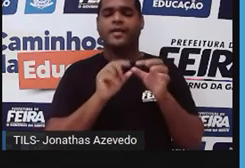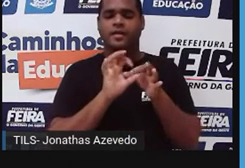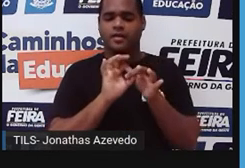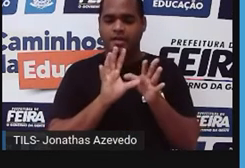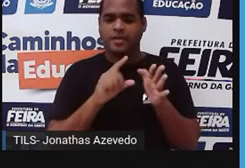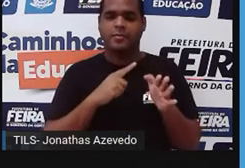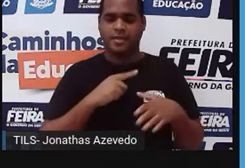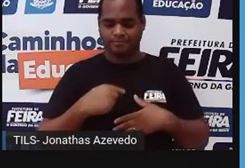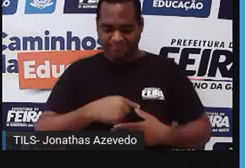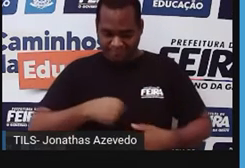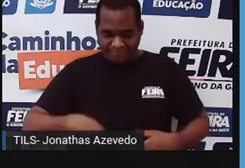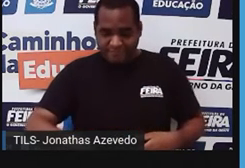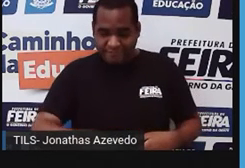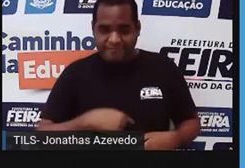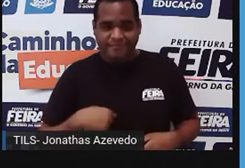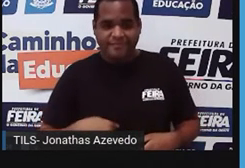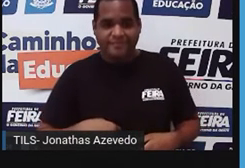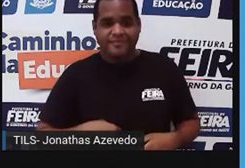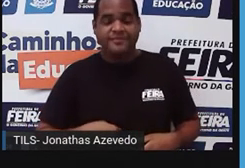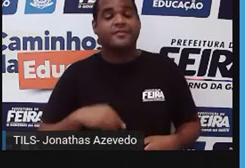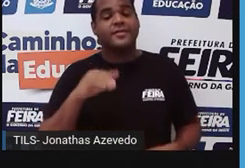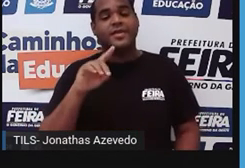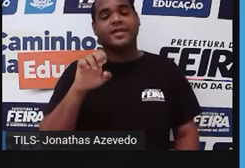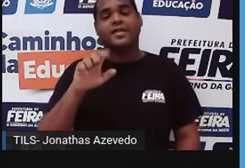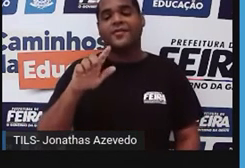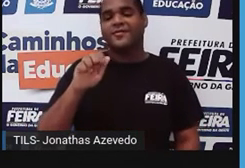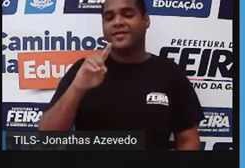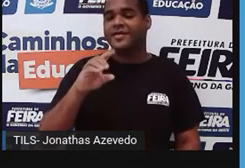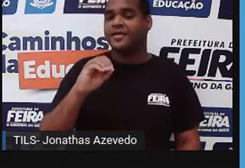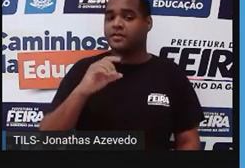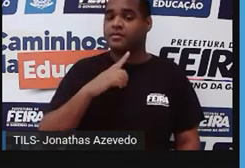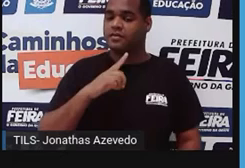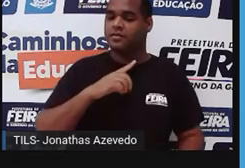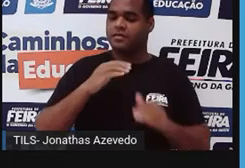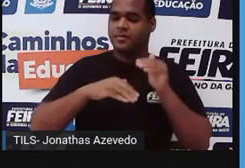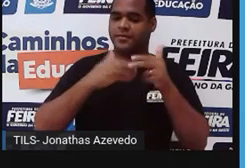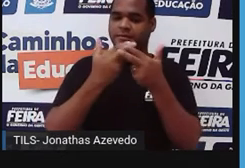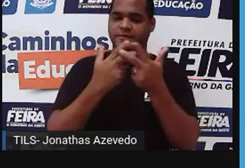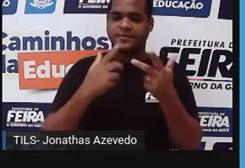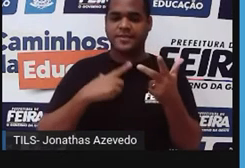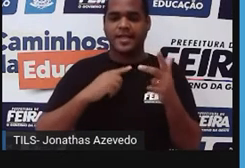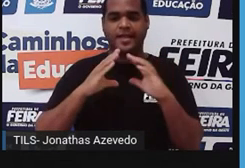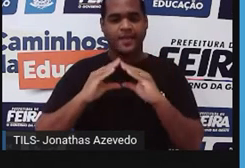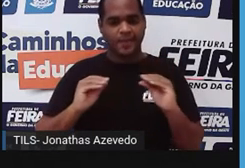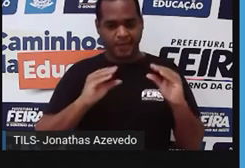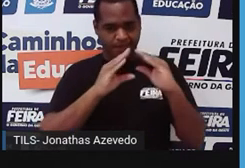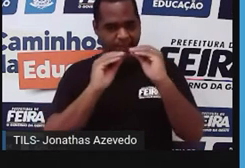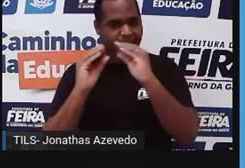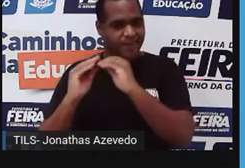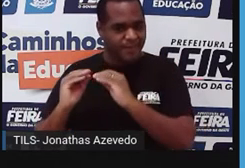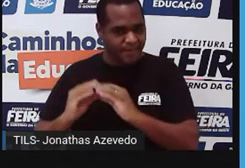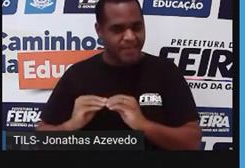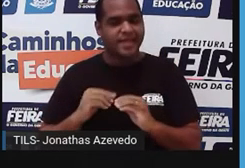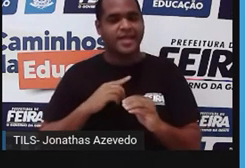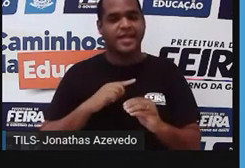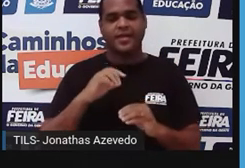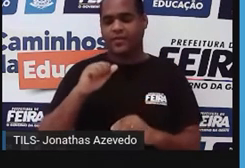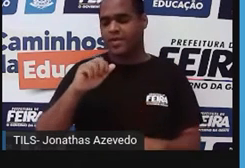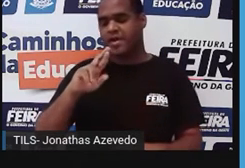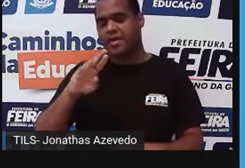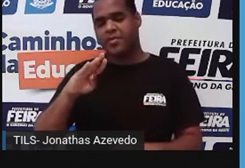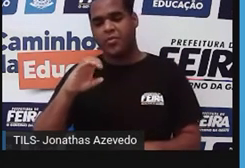lá no intestino delgado e vai conseguir continuar o processo de digestão dos carboidratos e das